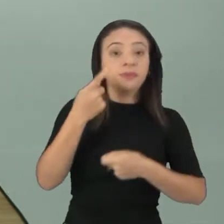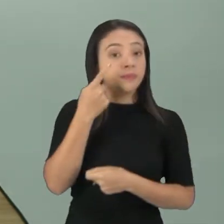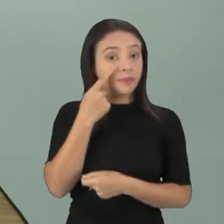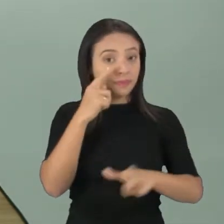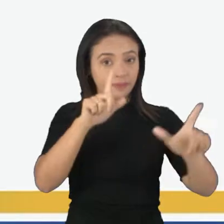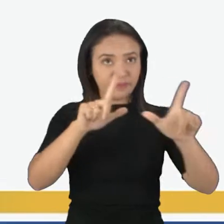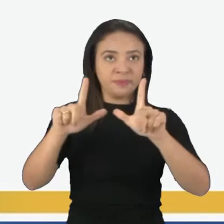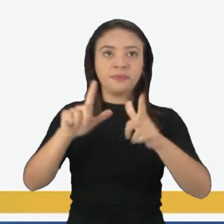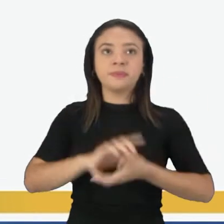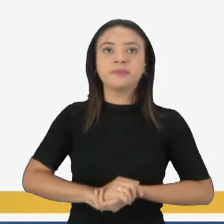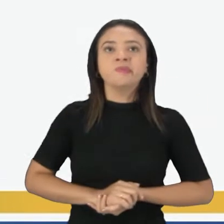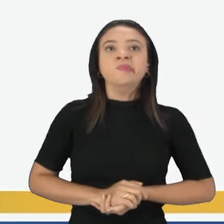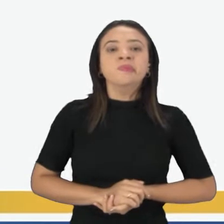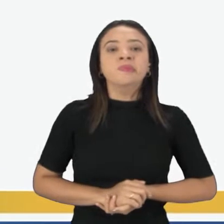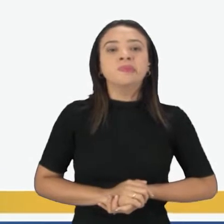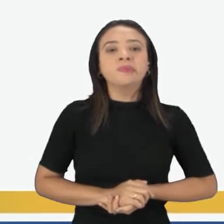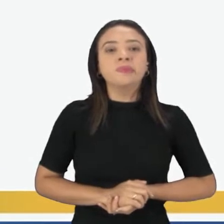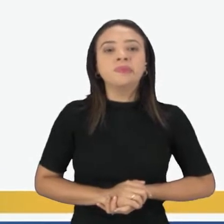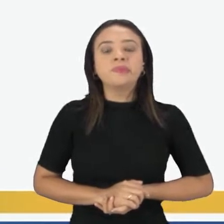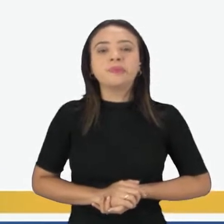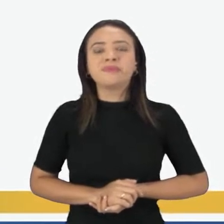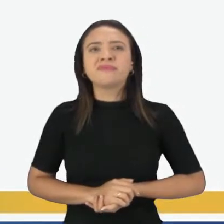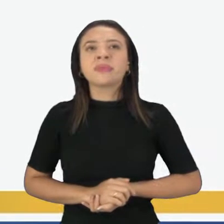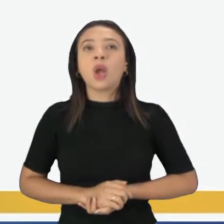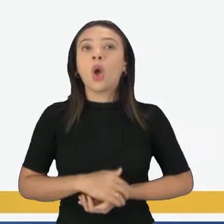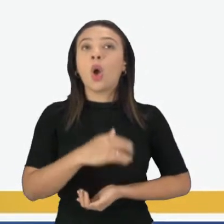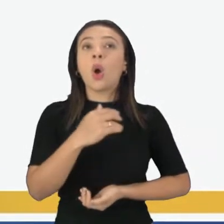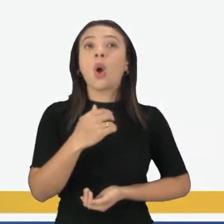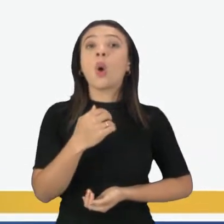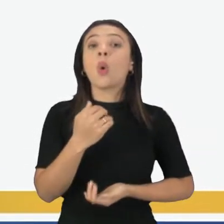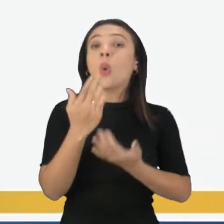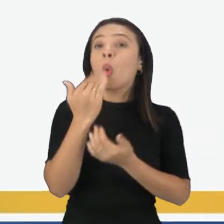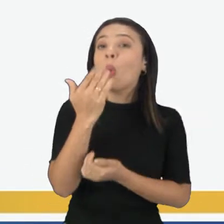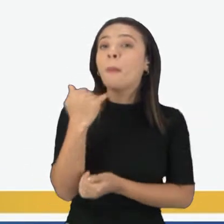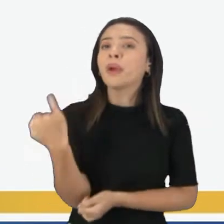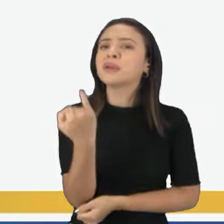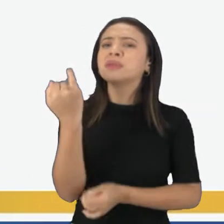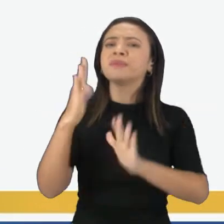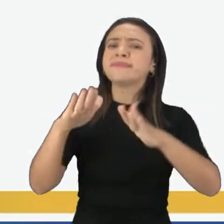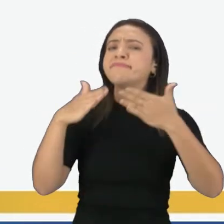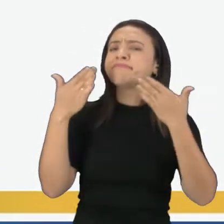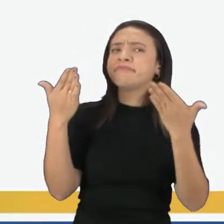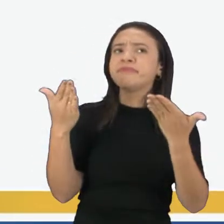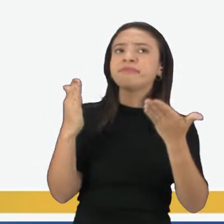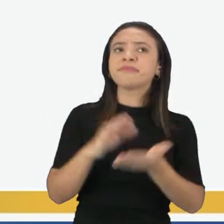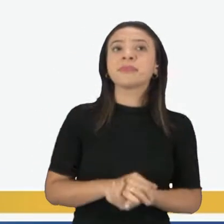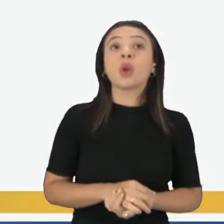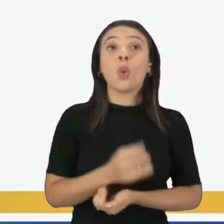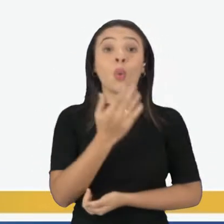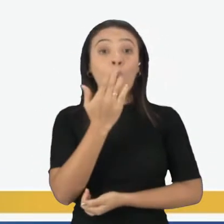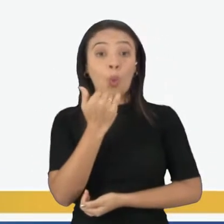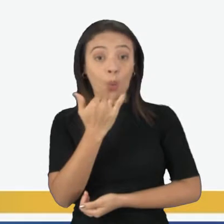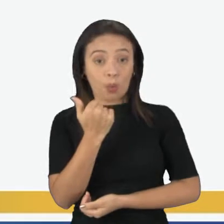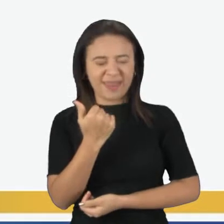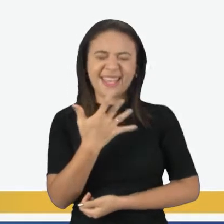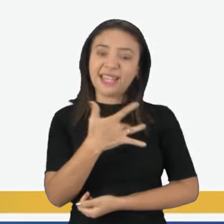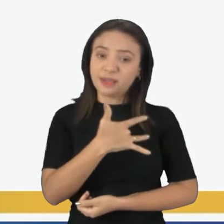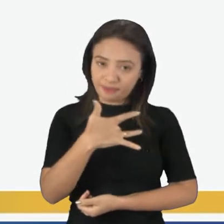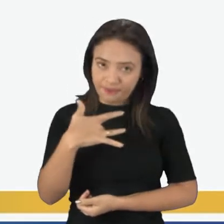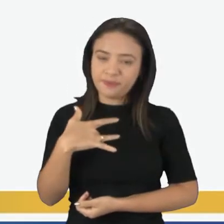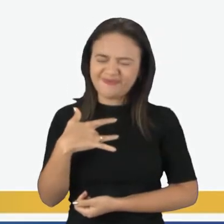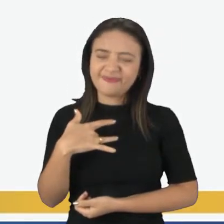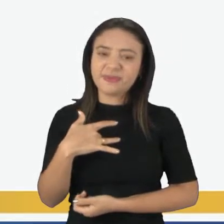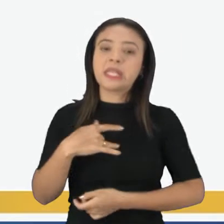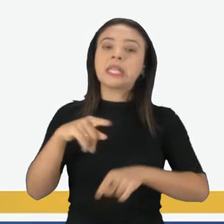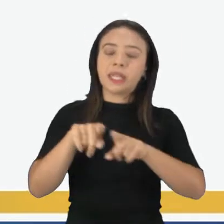telinha novamente. Qual a importância da alimentação? Se alimentar de forma saudável